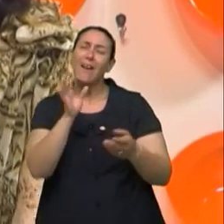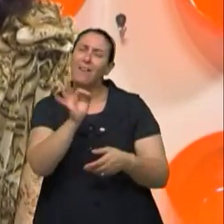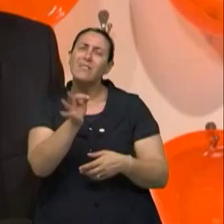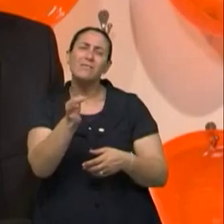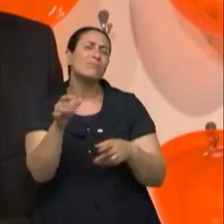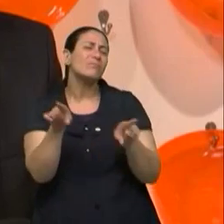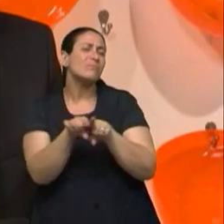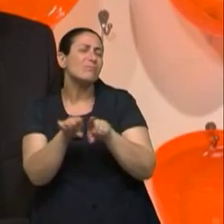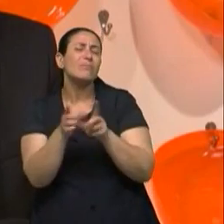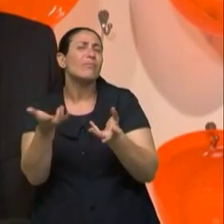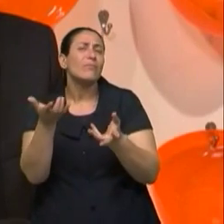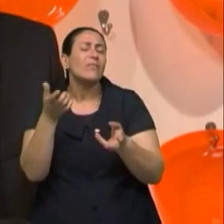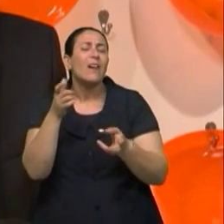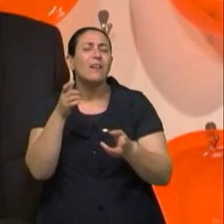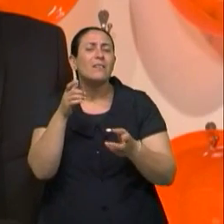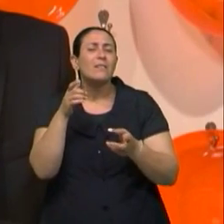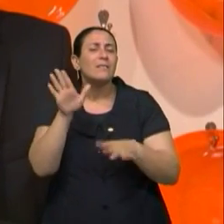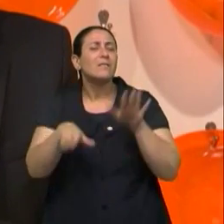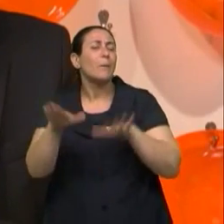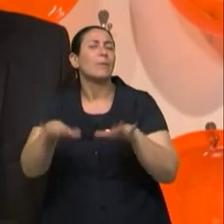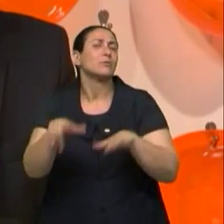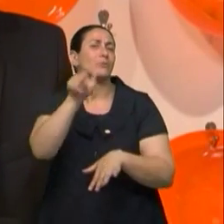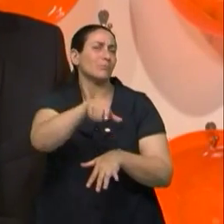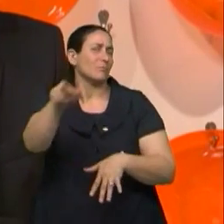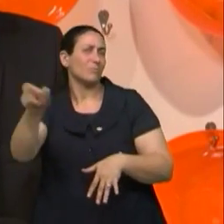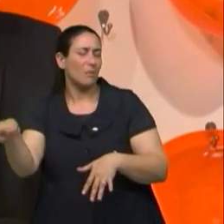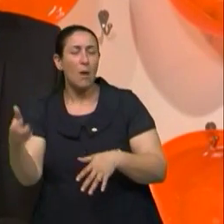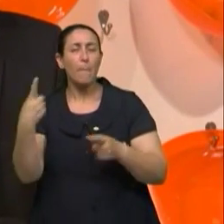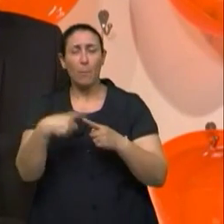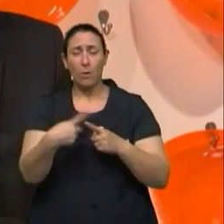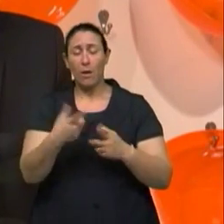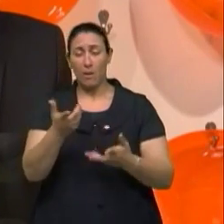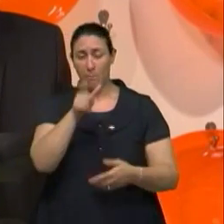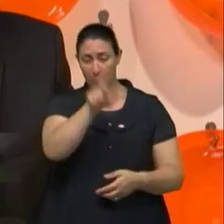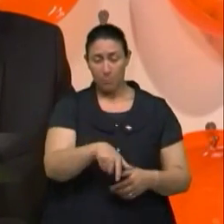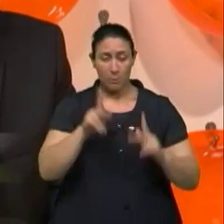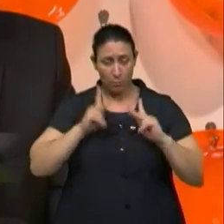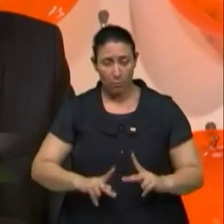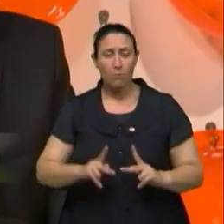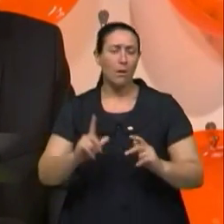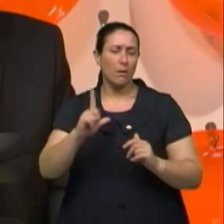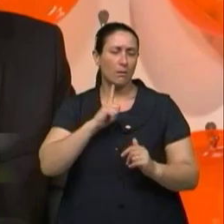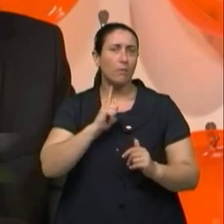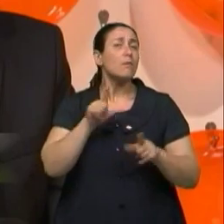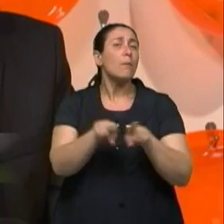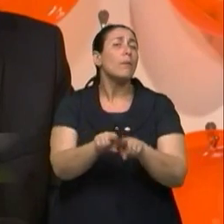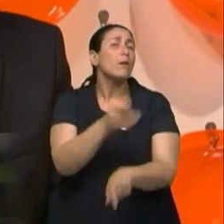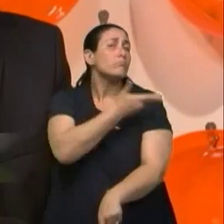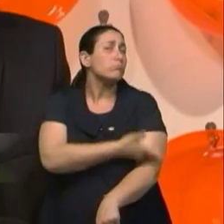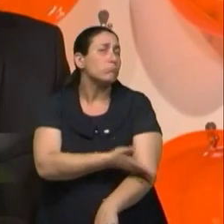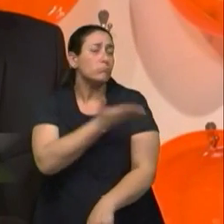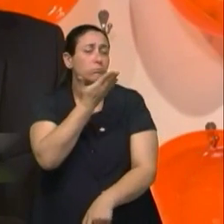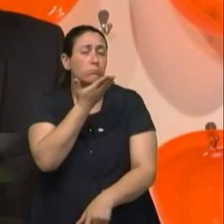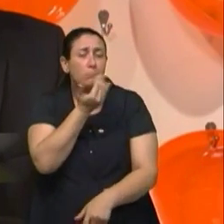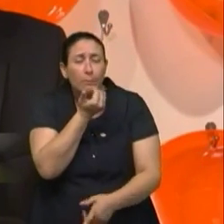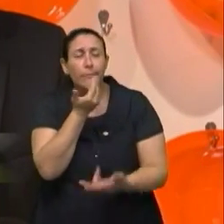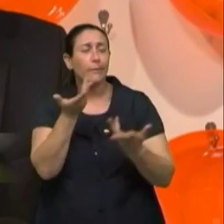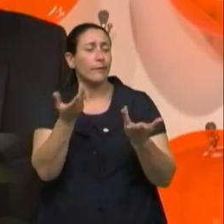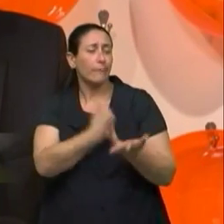né? ok. Assim, depende do organismo, depende dos hábitos dessa pessoa, né?